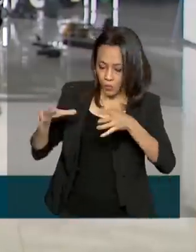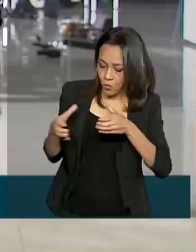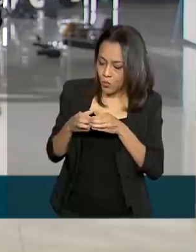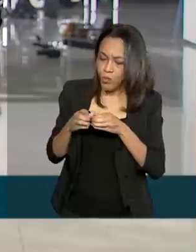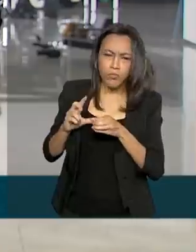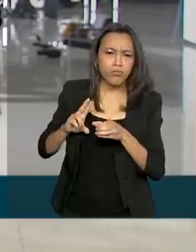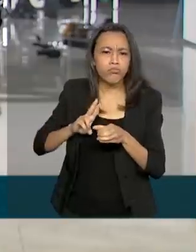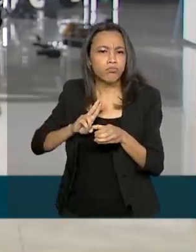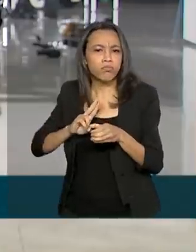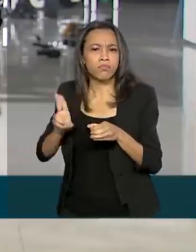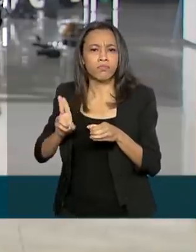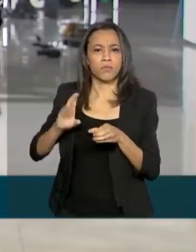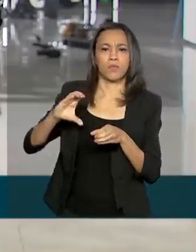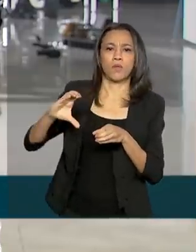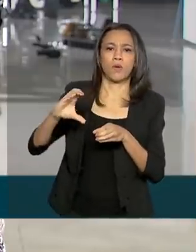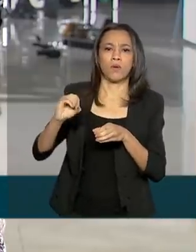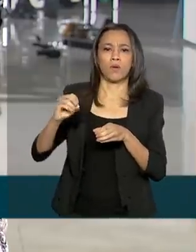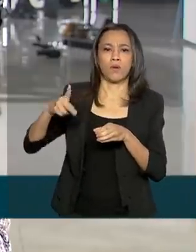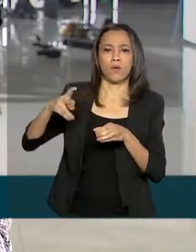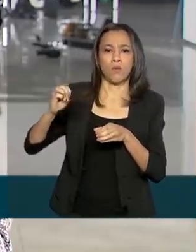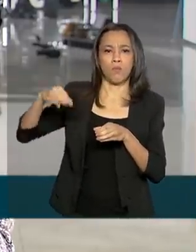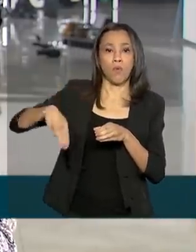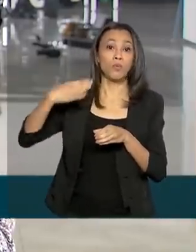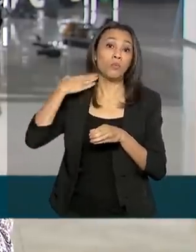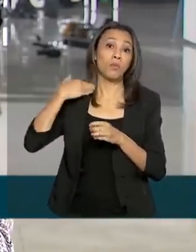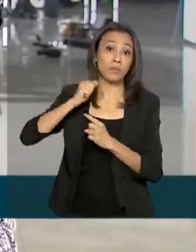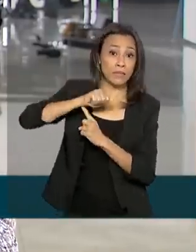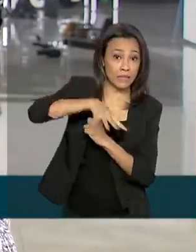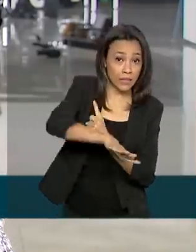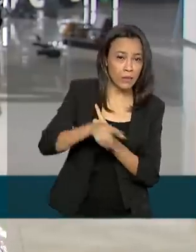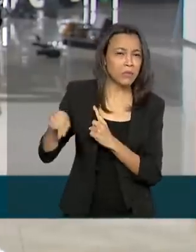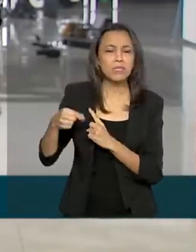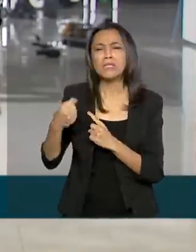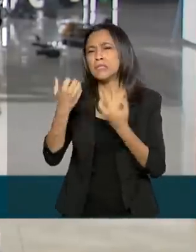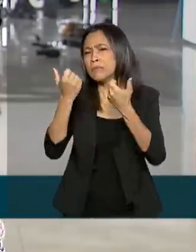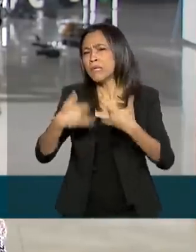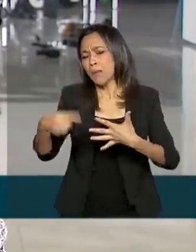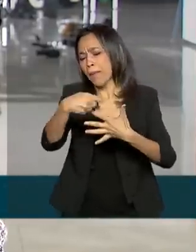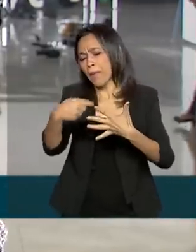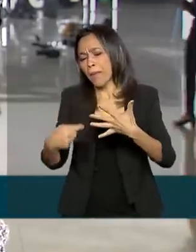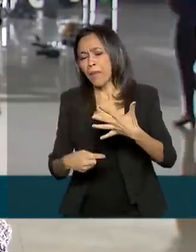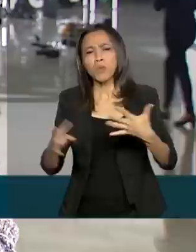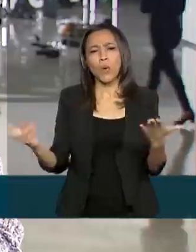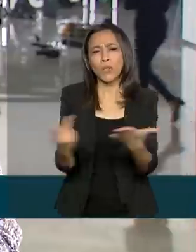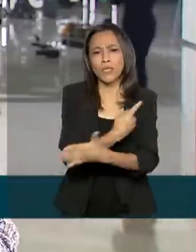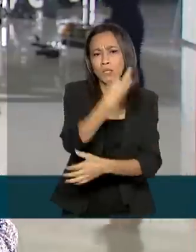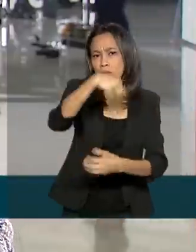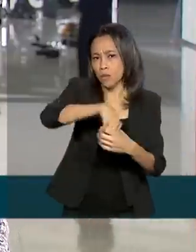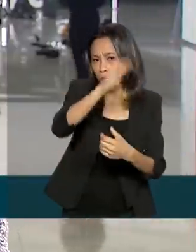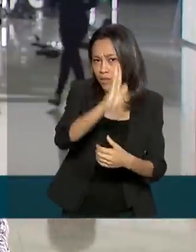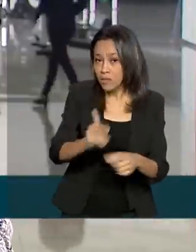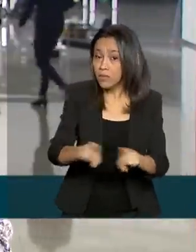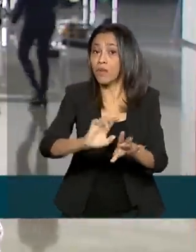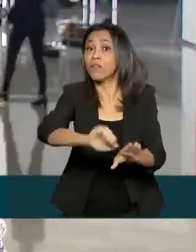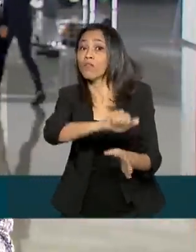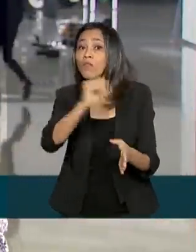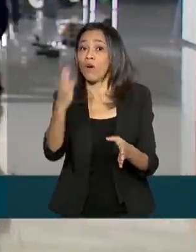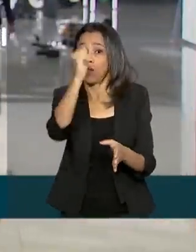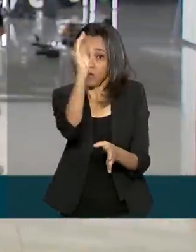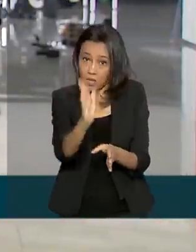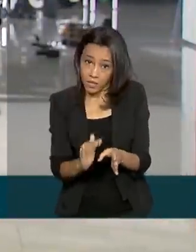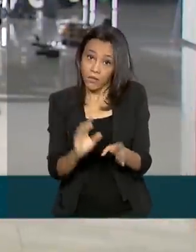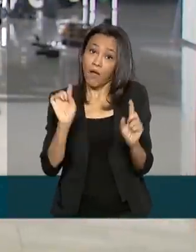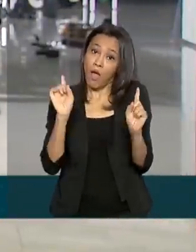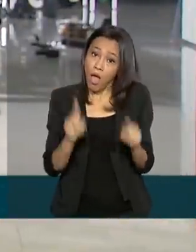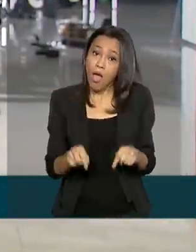Monetária do Banco Central aponta motivos internos e externos. Todos eles ligados